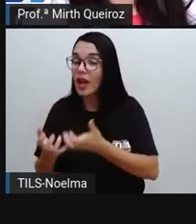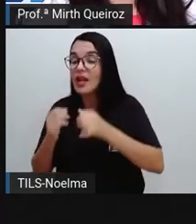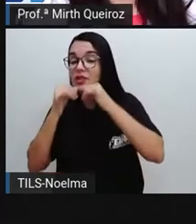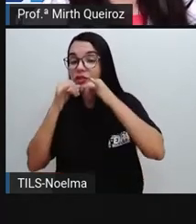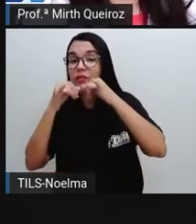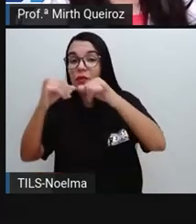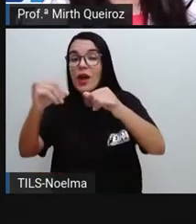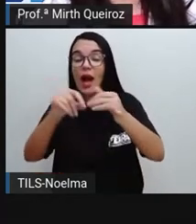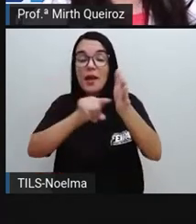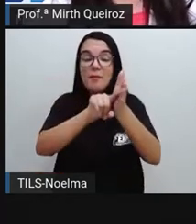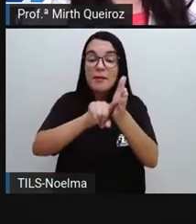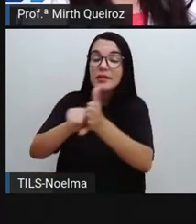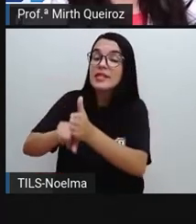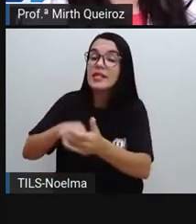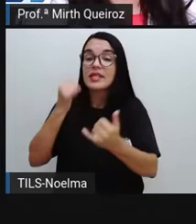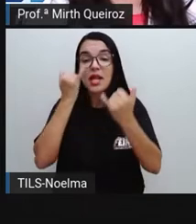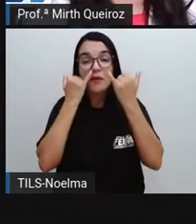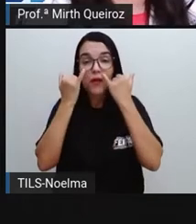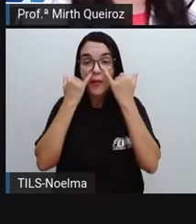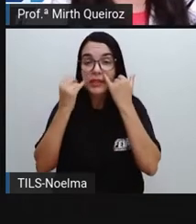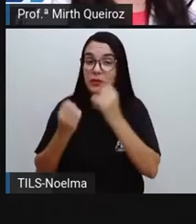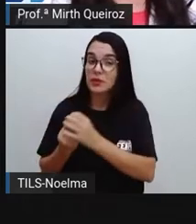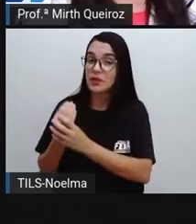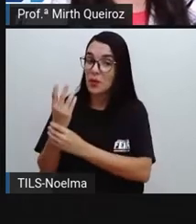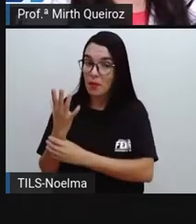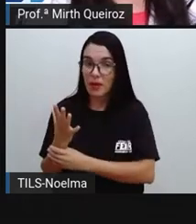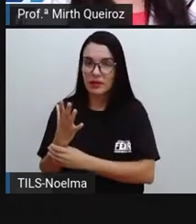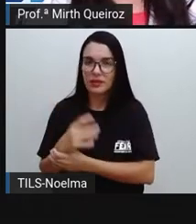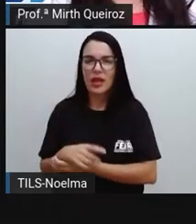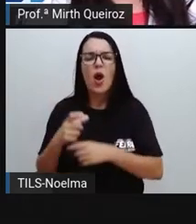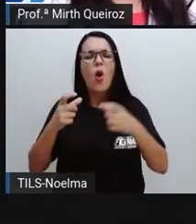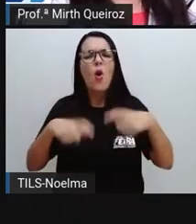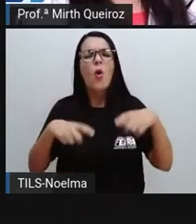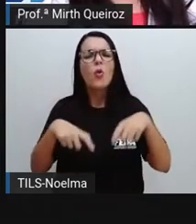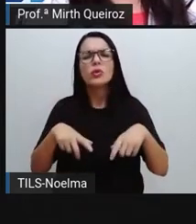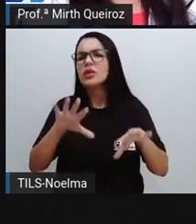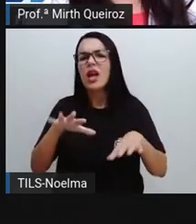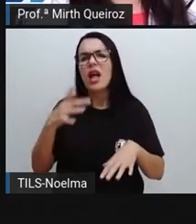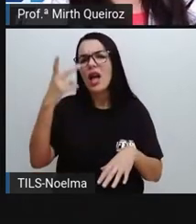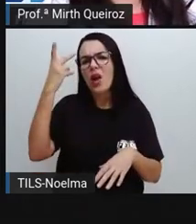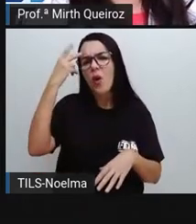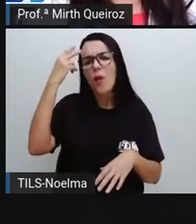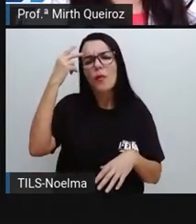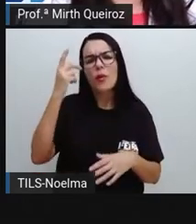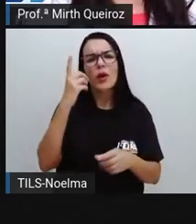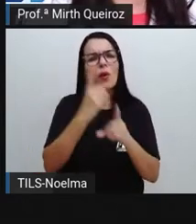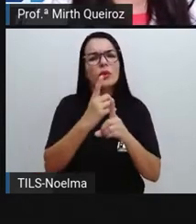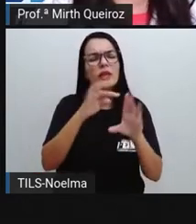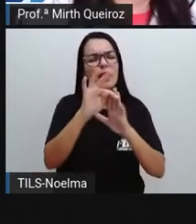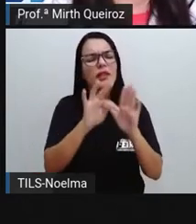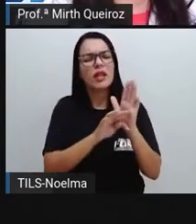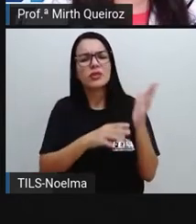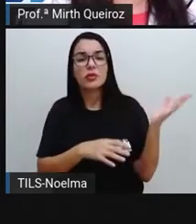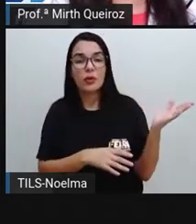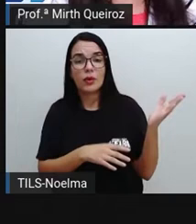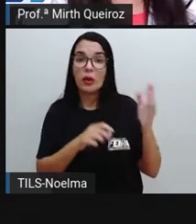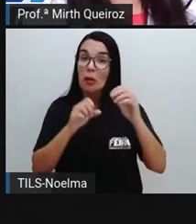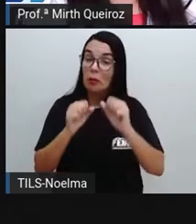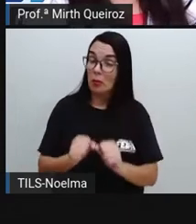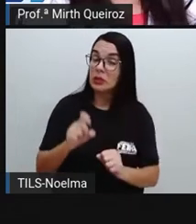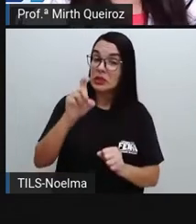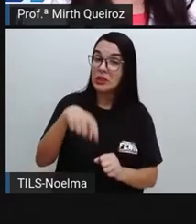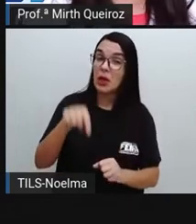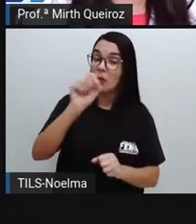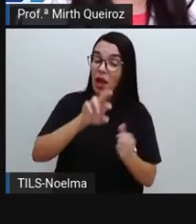uma pesquisa, os dados aí, uma descoberta. E onde é que é comum a gente encontrar esse tipo de texto? Como a gente viu, pode ser em periódicos,